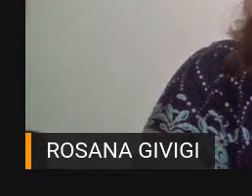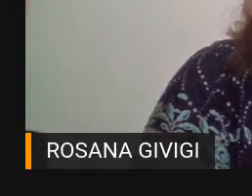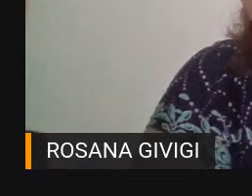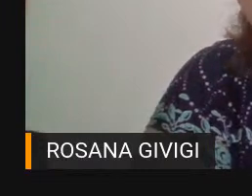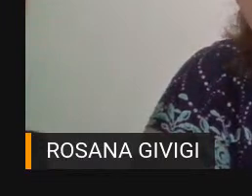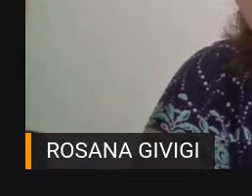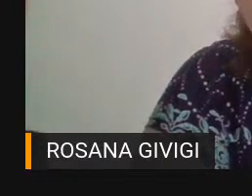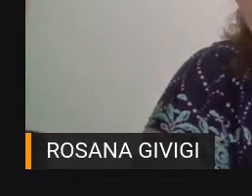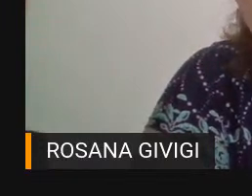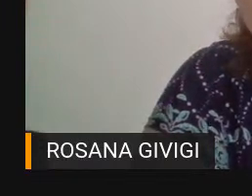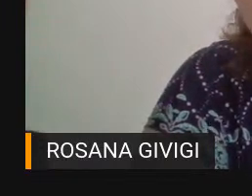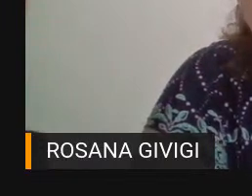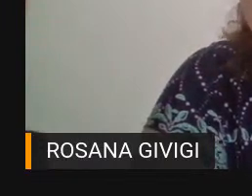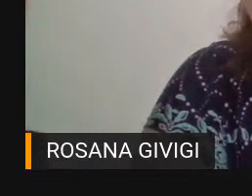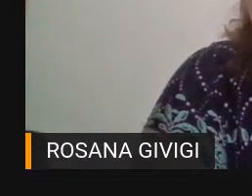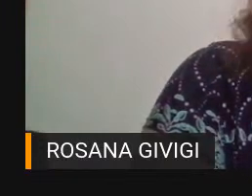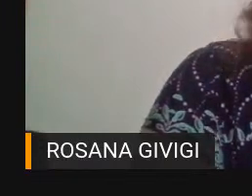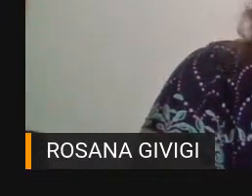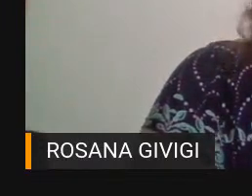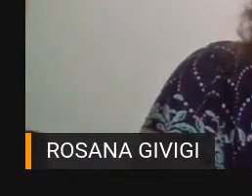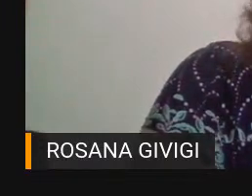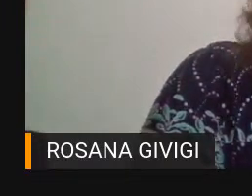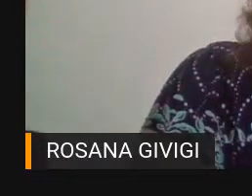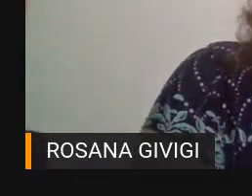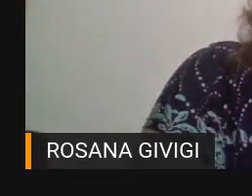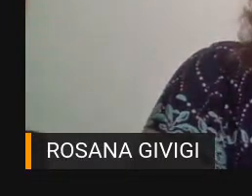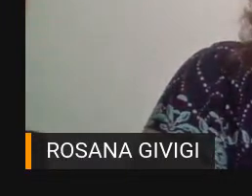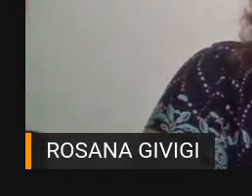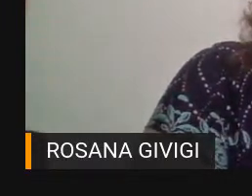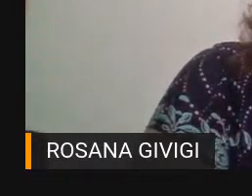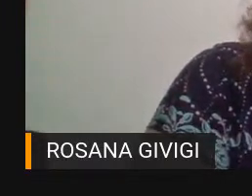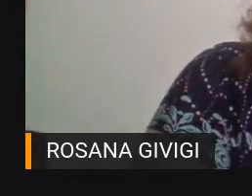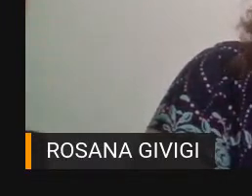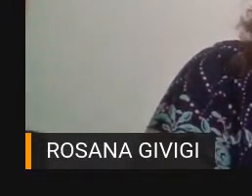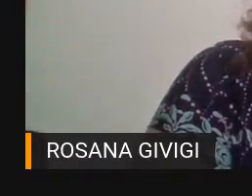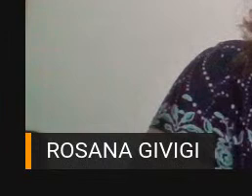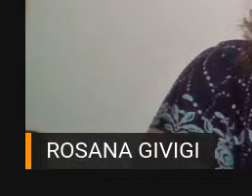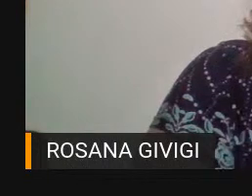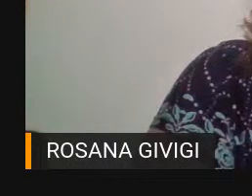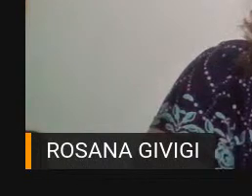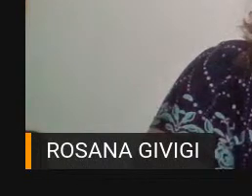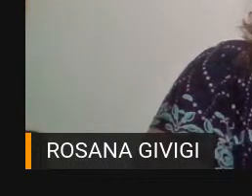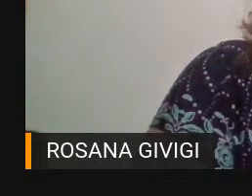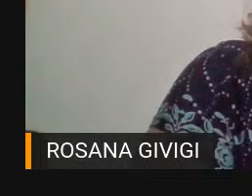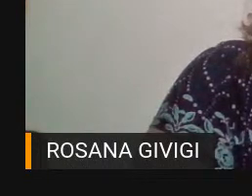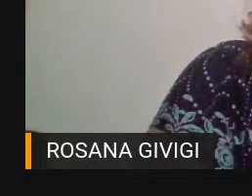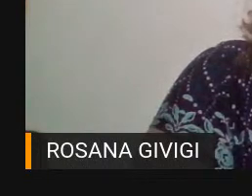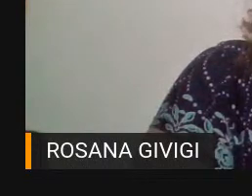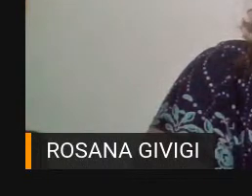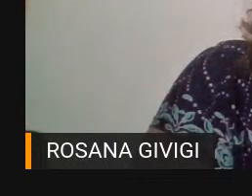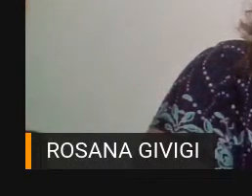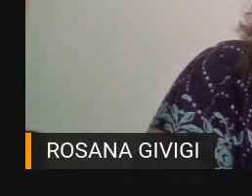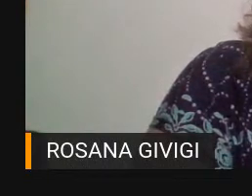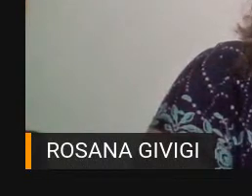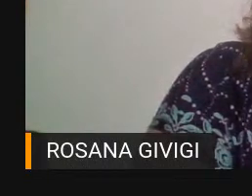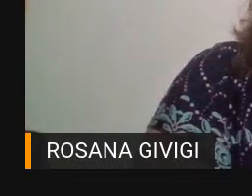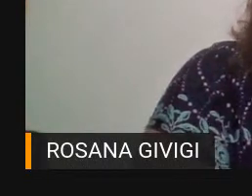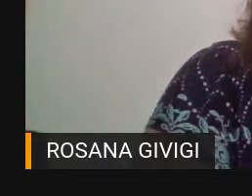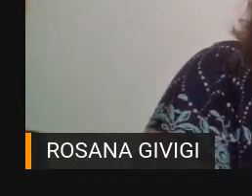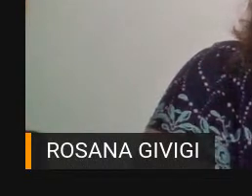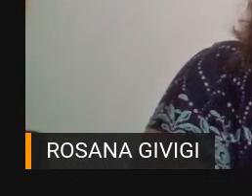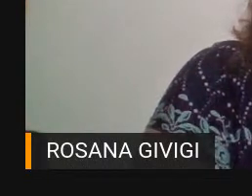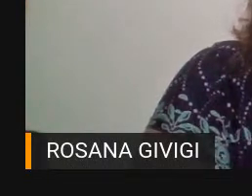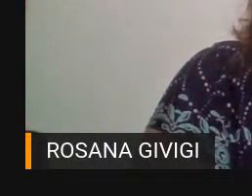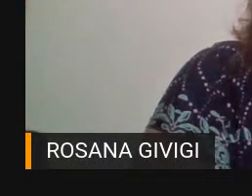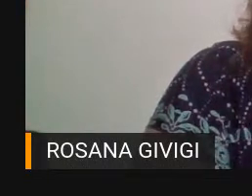E junto Com as deficiências Intelectuais Intelectuais Que tem sido Meu campo De pesquisa